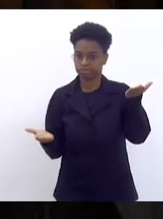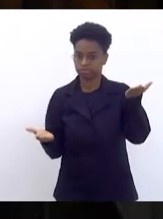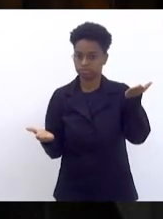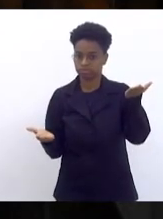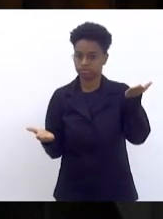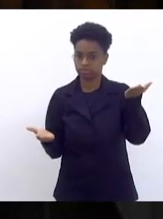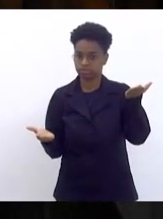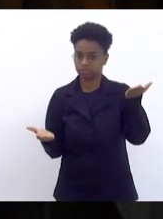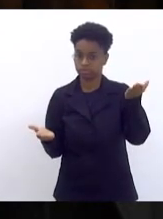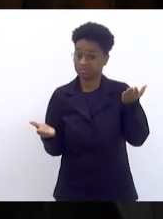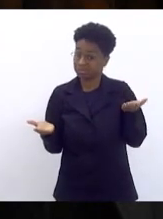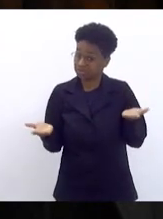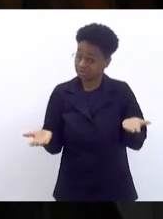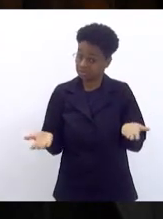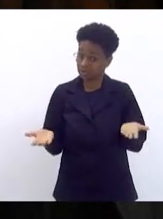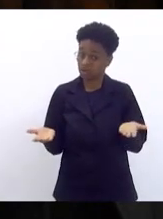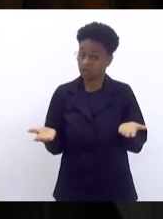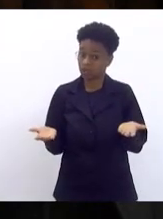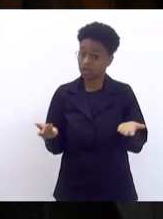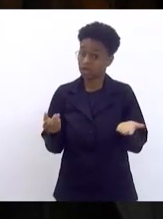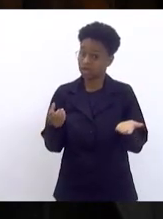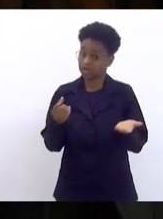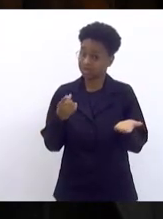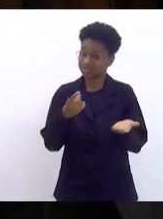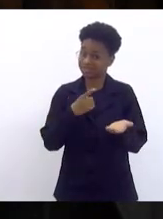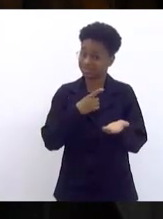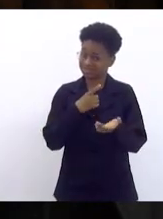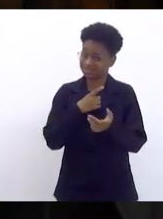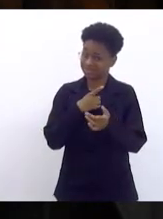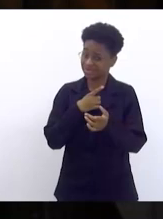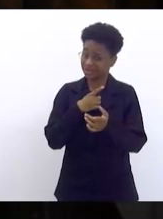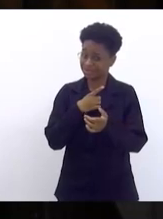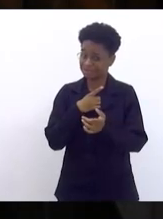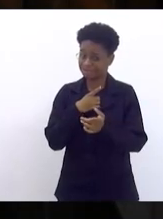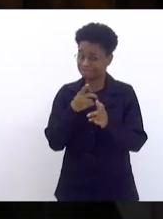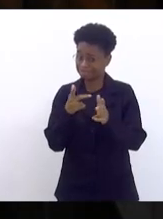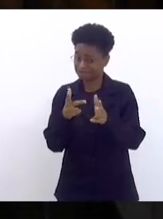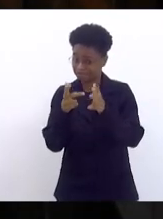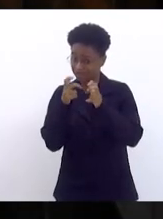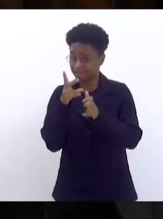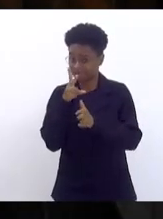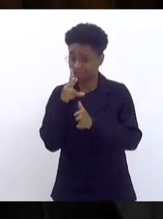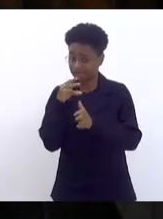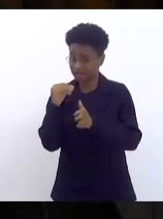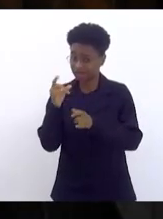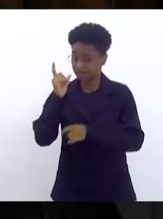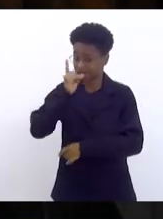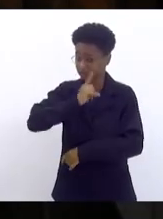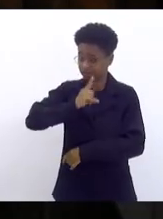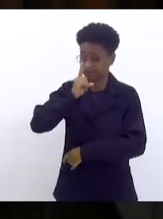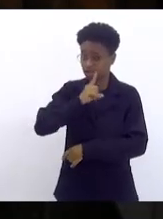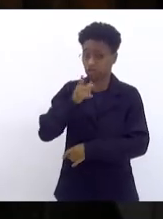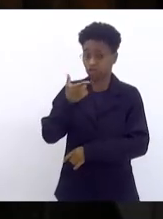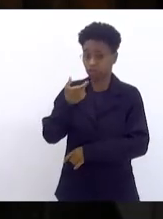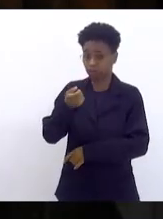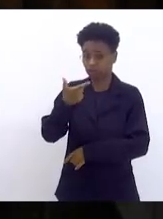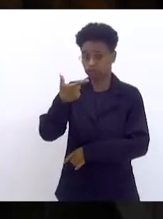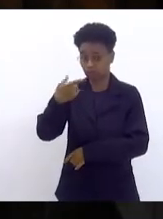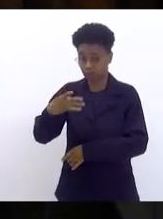Então, estamos com uma previsão de um déficit para 2024